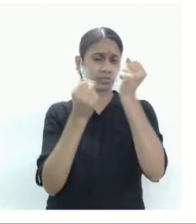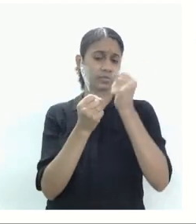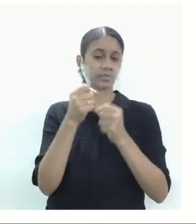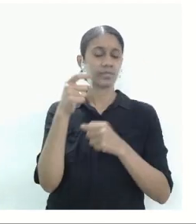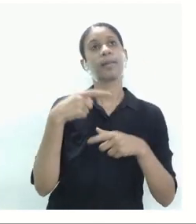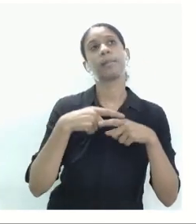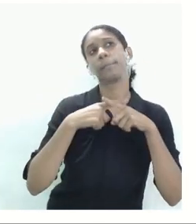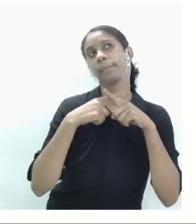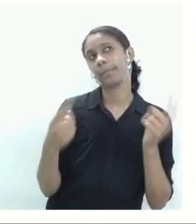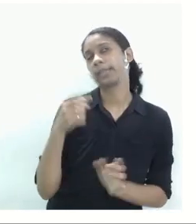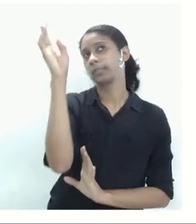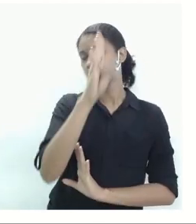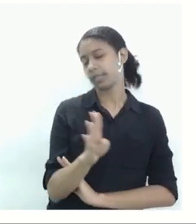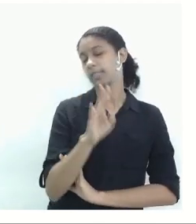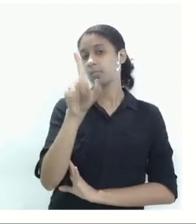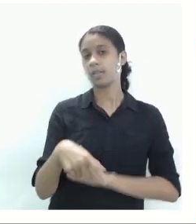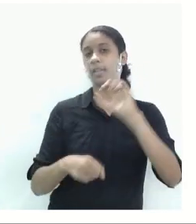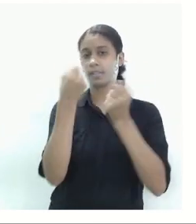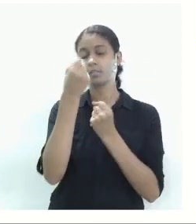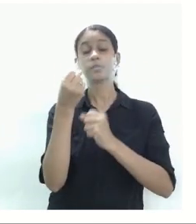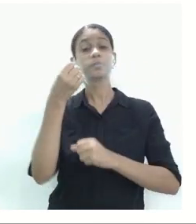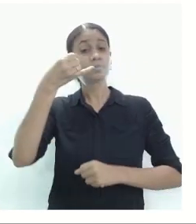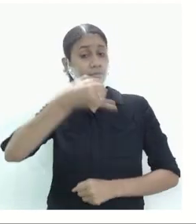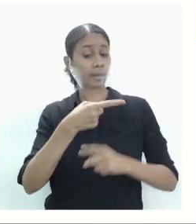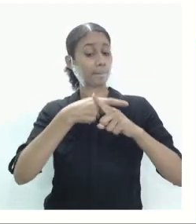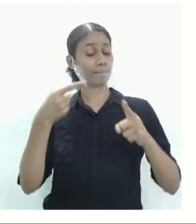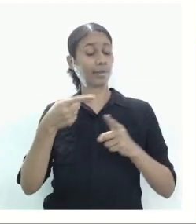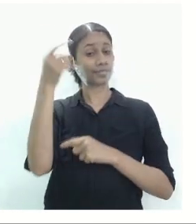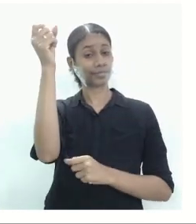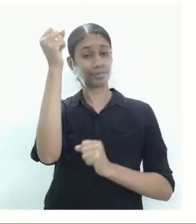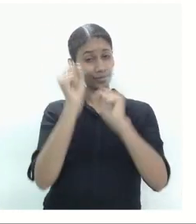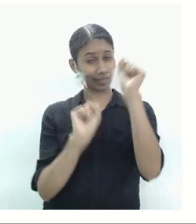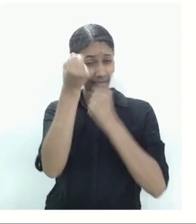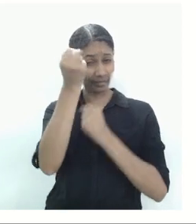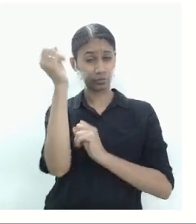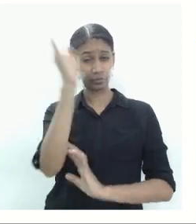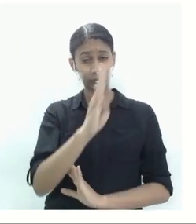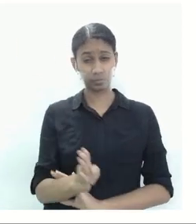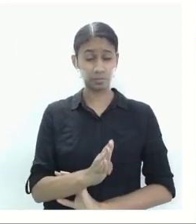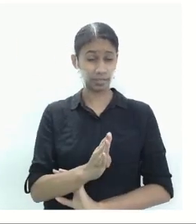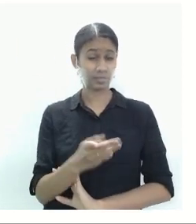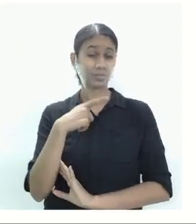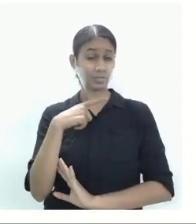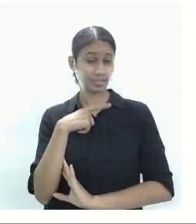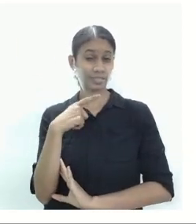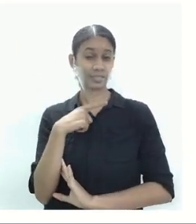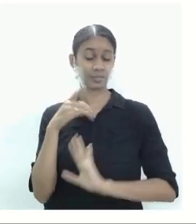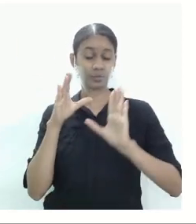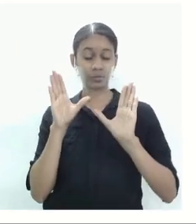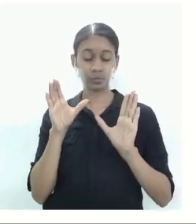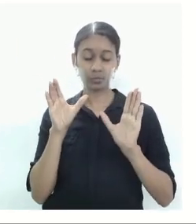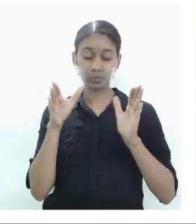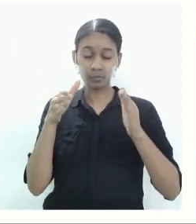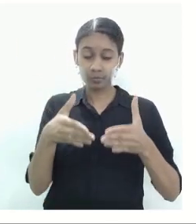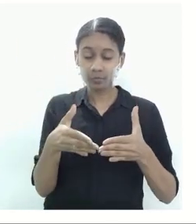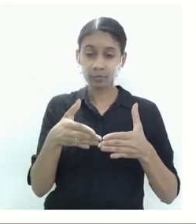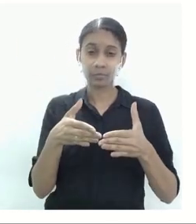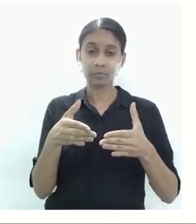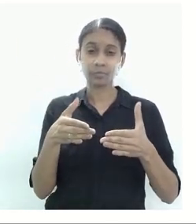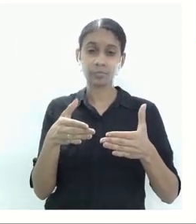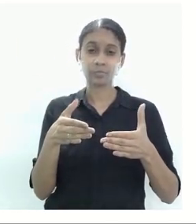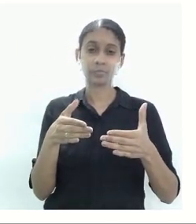É, mas a indústria brasileira, a quantidade, o montante da concentração industrial brasileira,